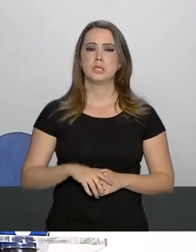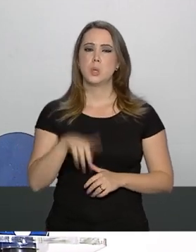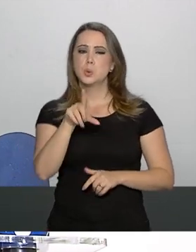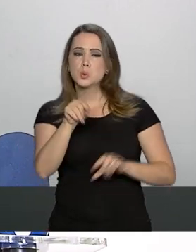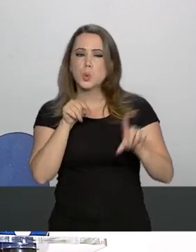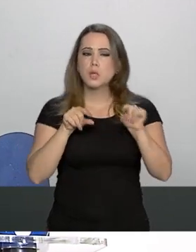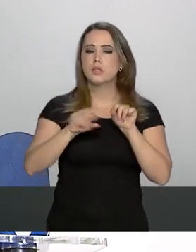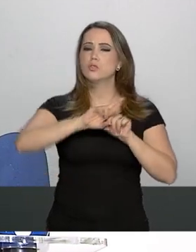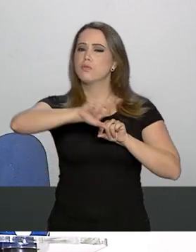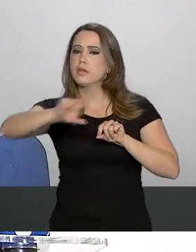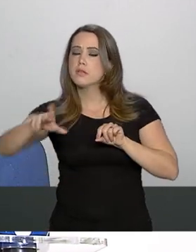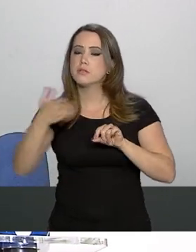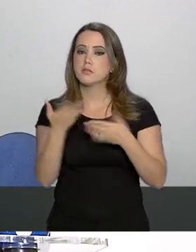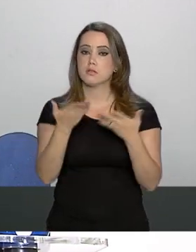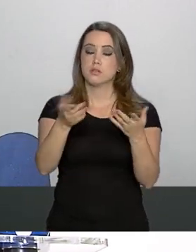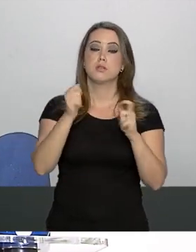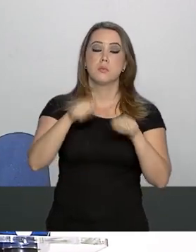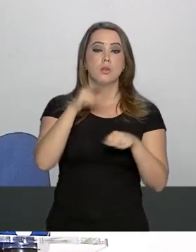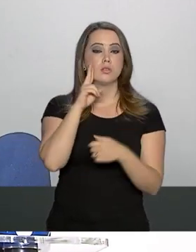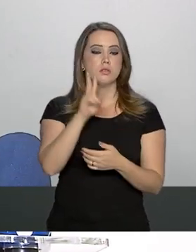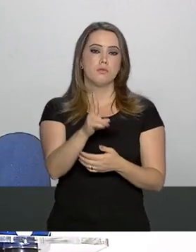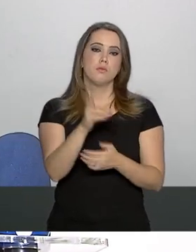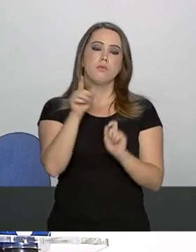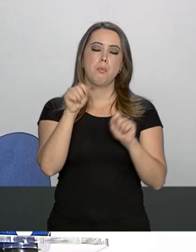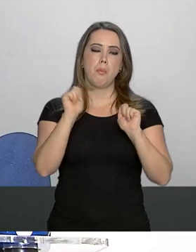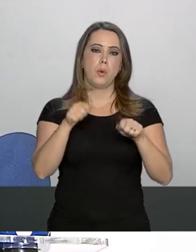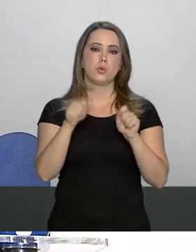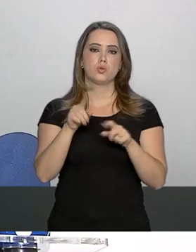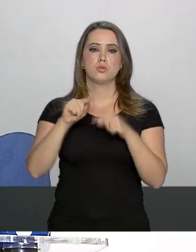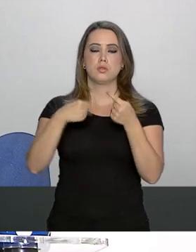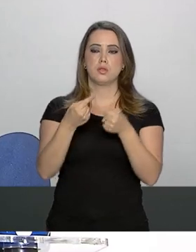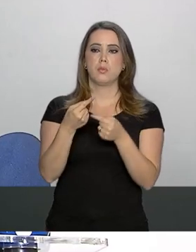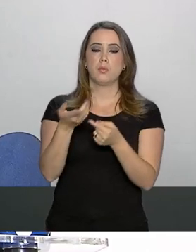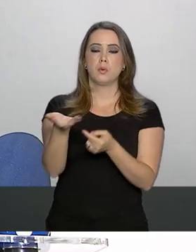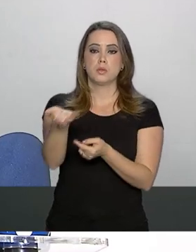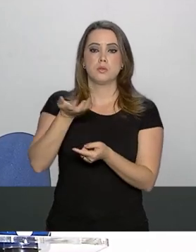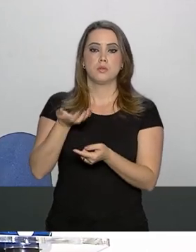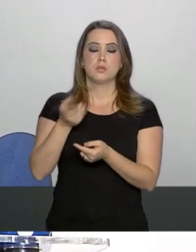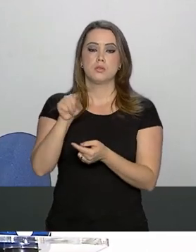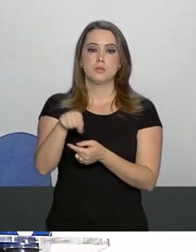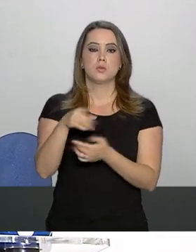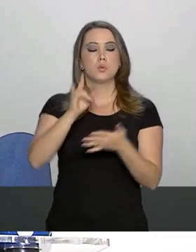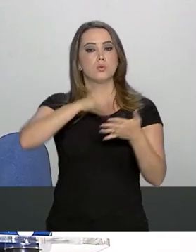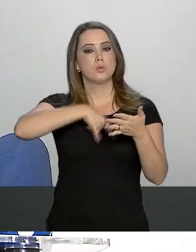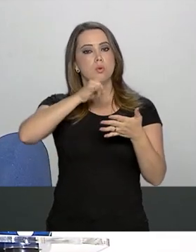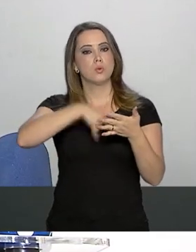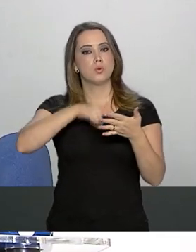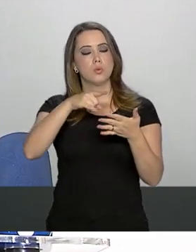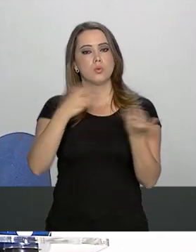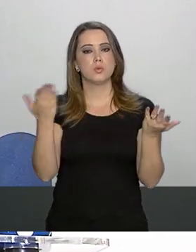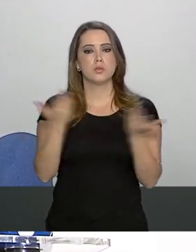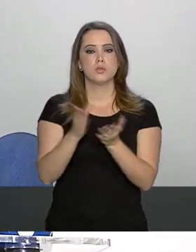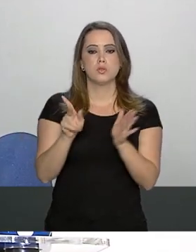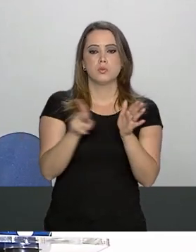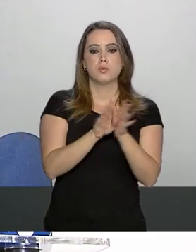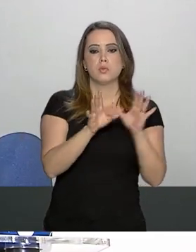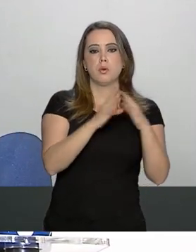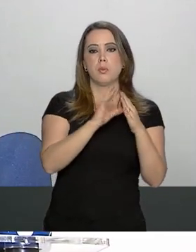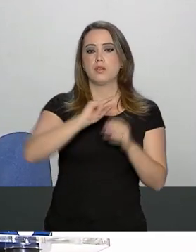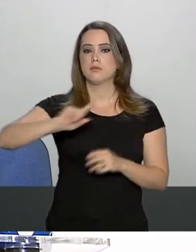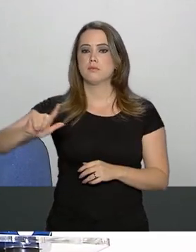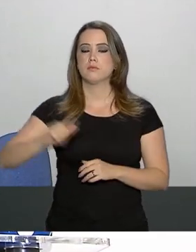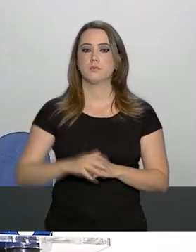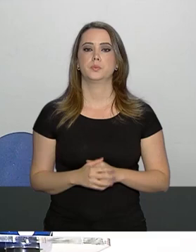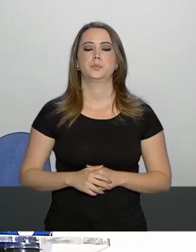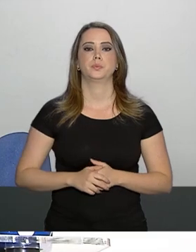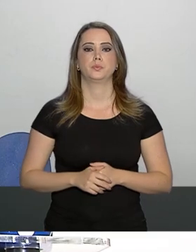algumas, são várias, os senhores e senhoras poderão obtê-las nos documentos expedidos pela própria Casa Civil.